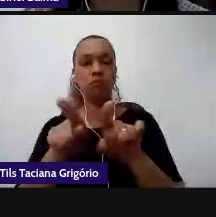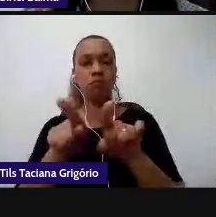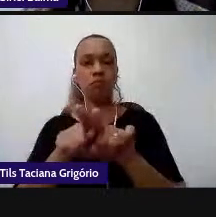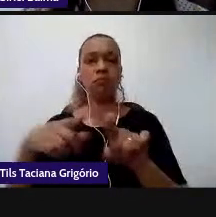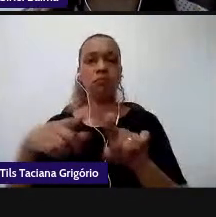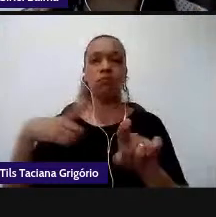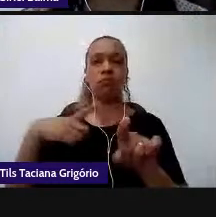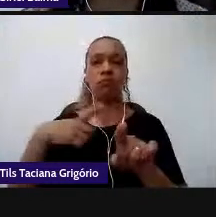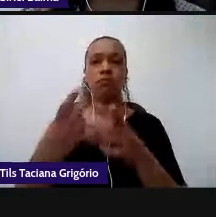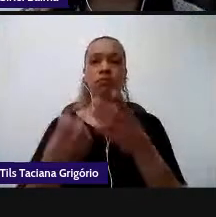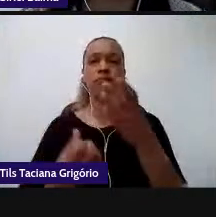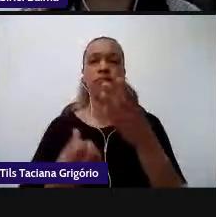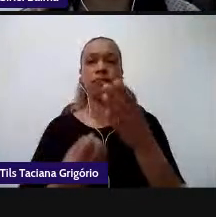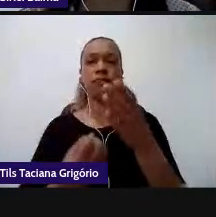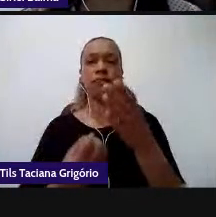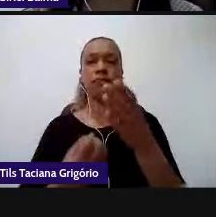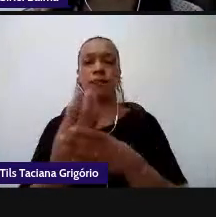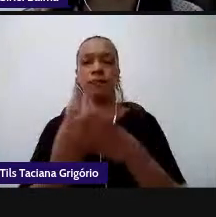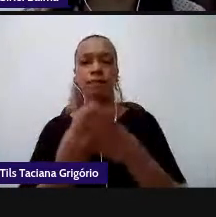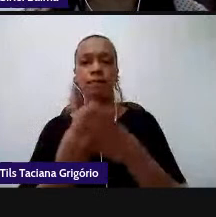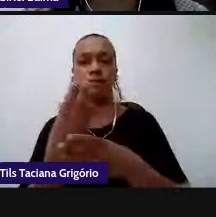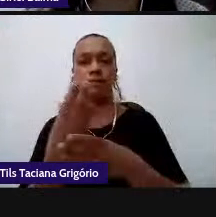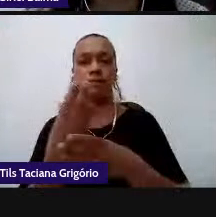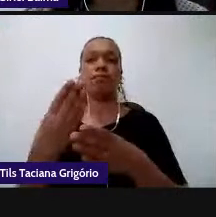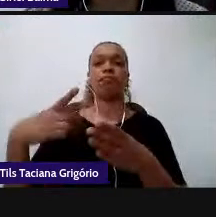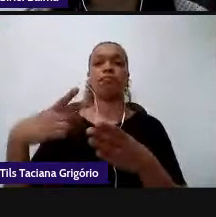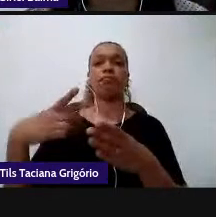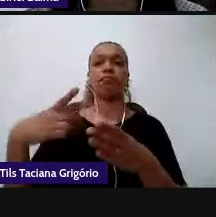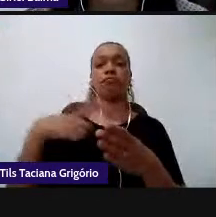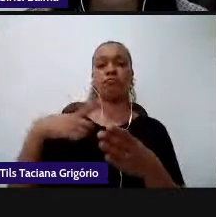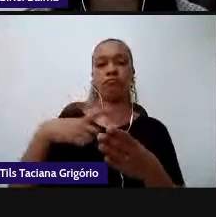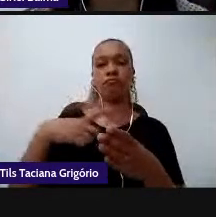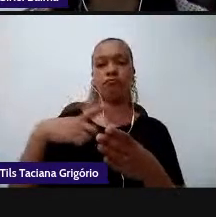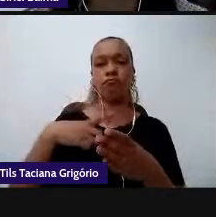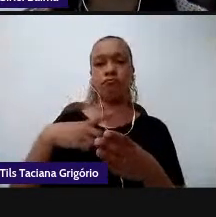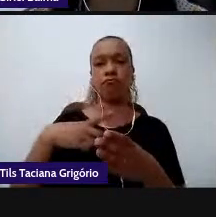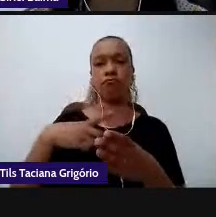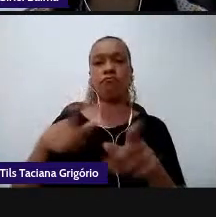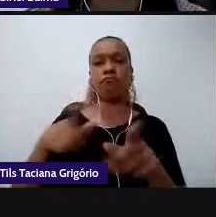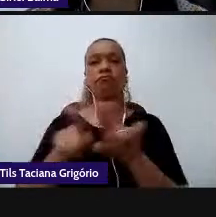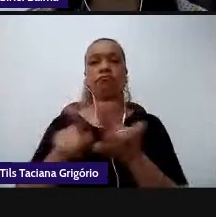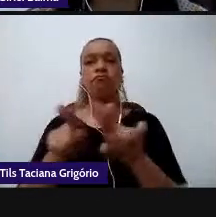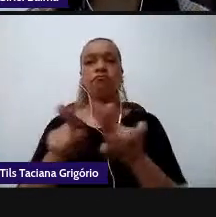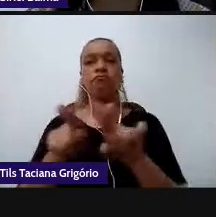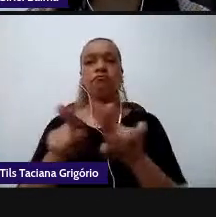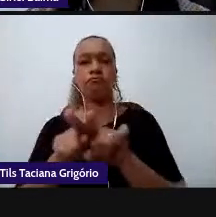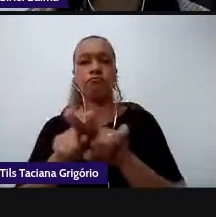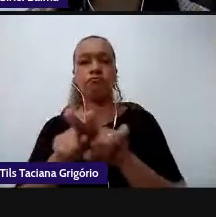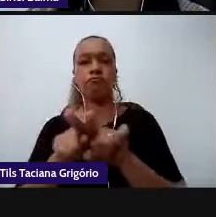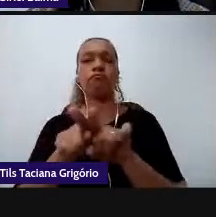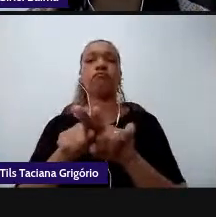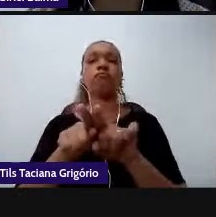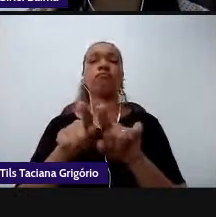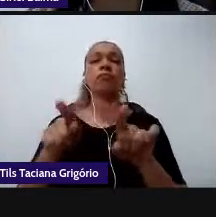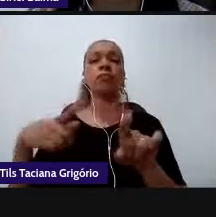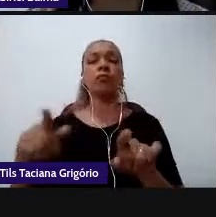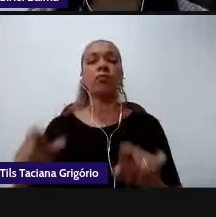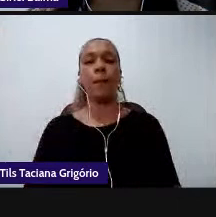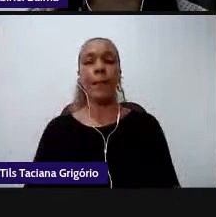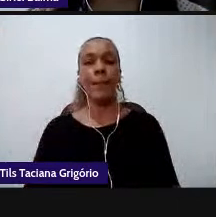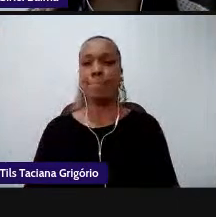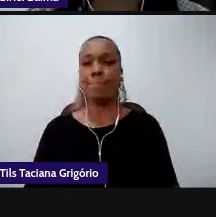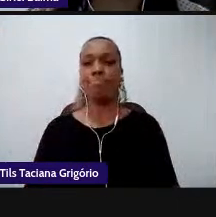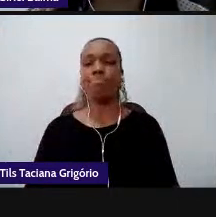fala a modulação de voz a entonação eu tenho um foco aqui muito mais voltado para a questão dos textos